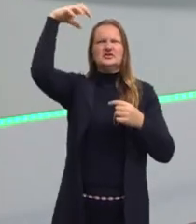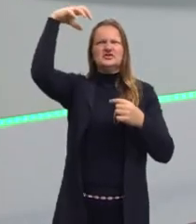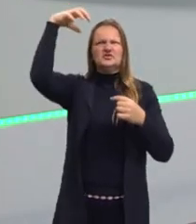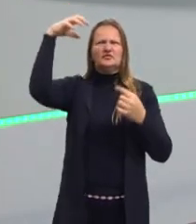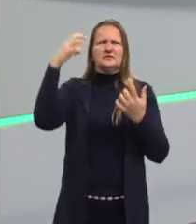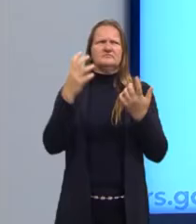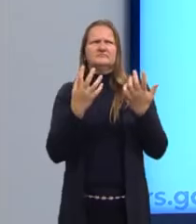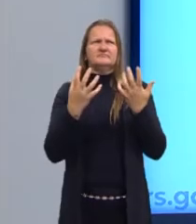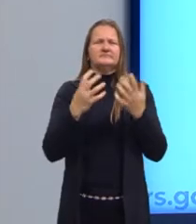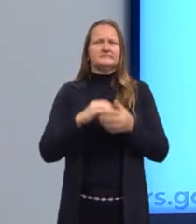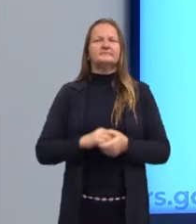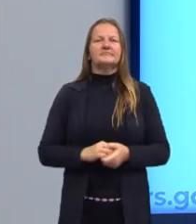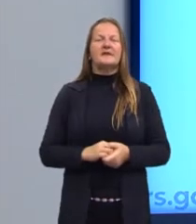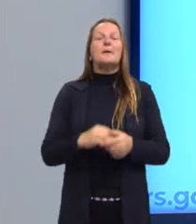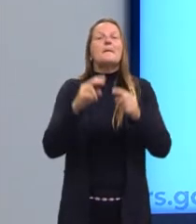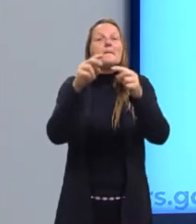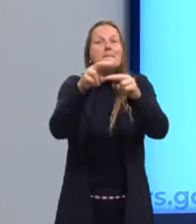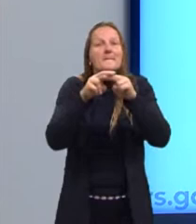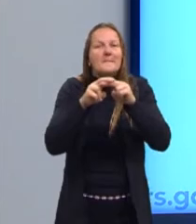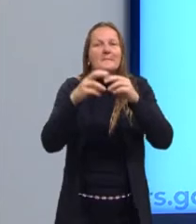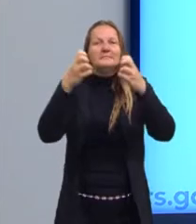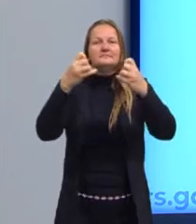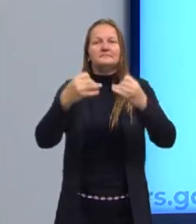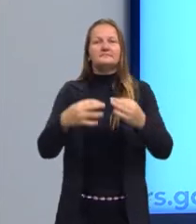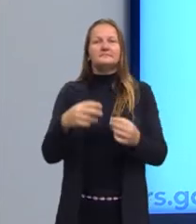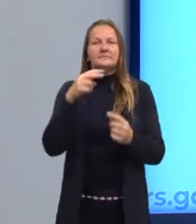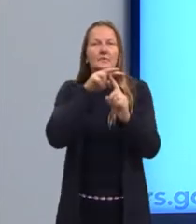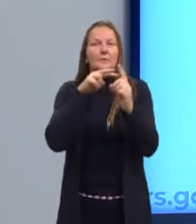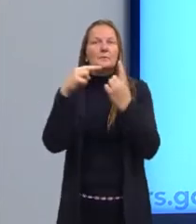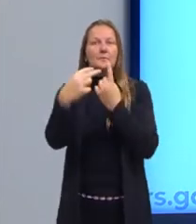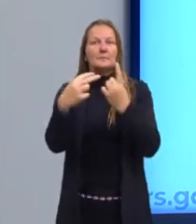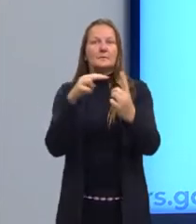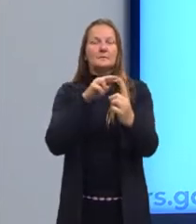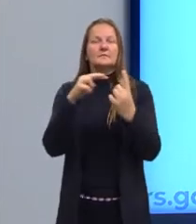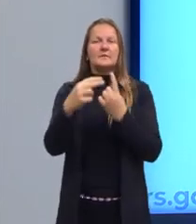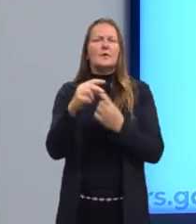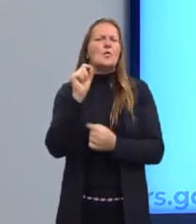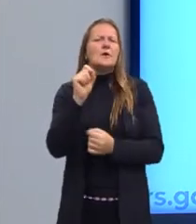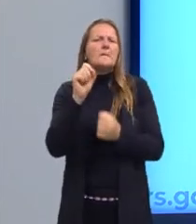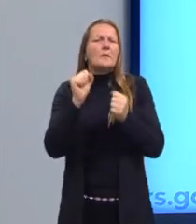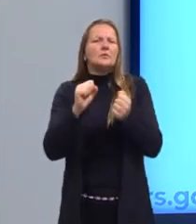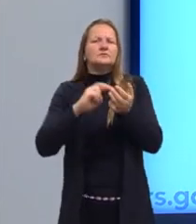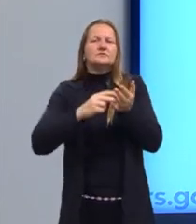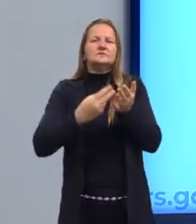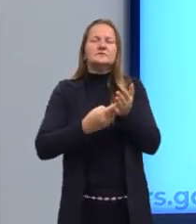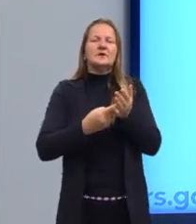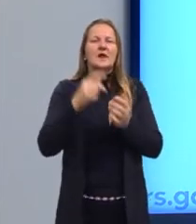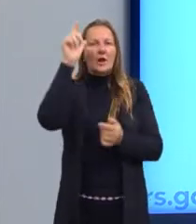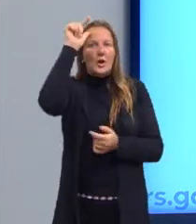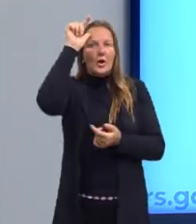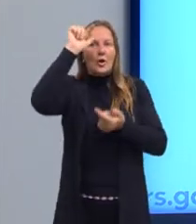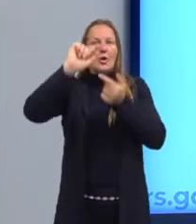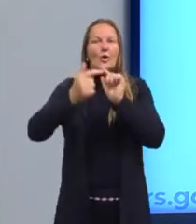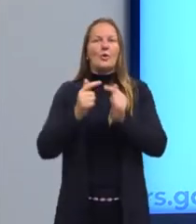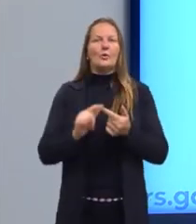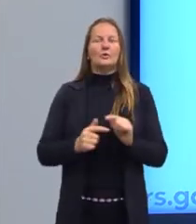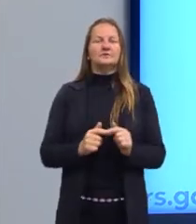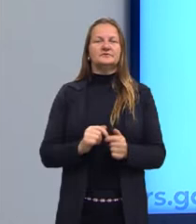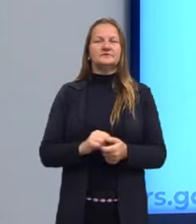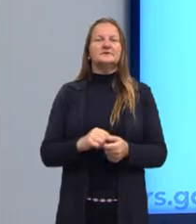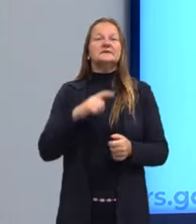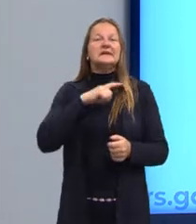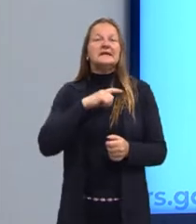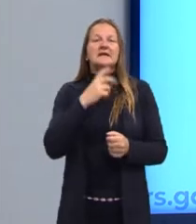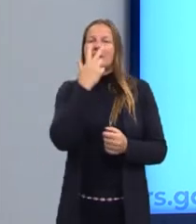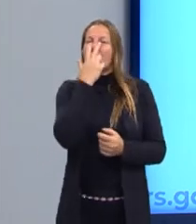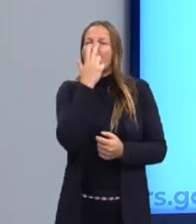conhecimentos, certo? Então, olhando dessa forma, o que pode significar lógico e lógica teriam